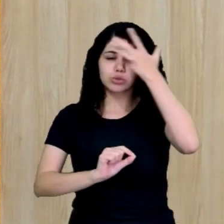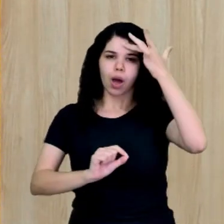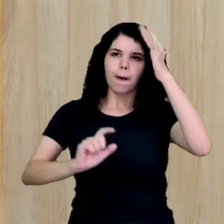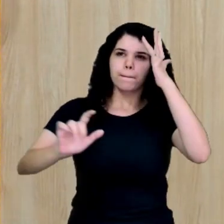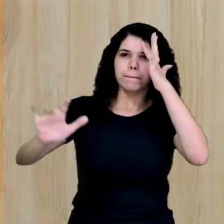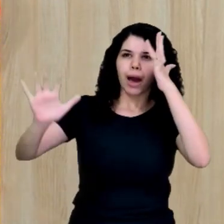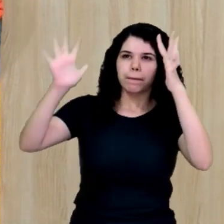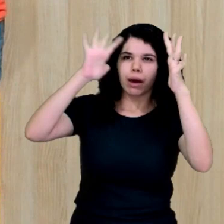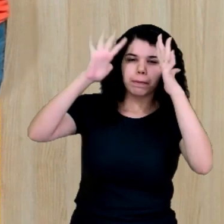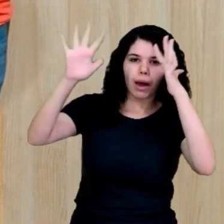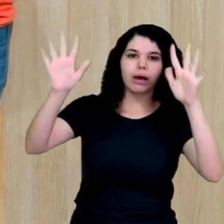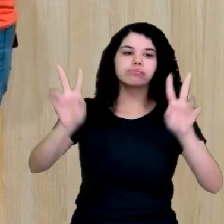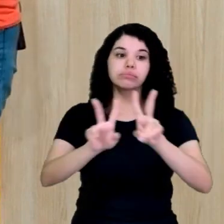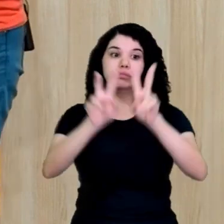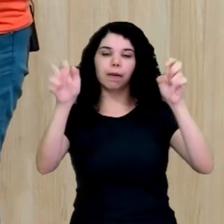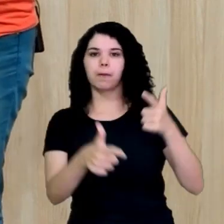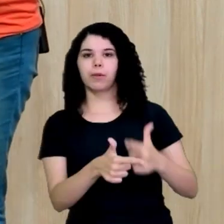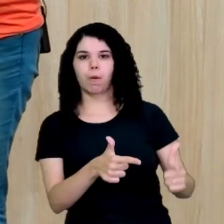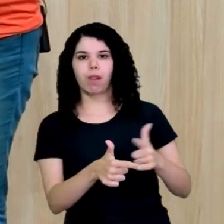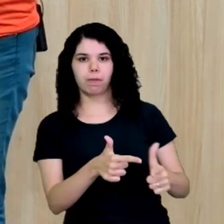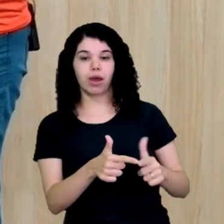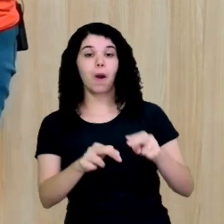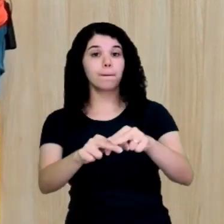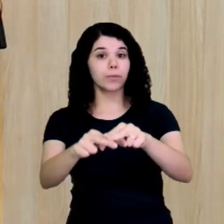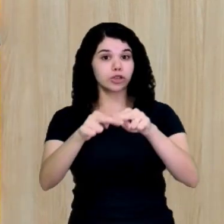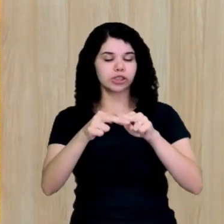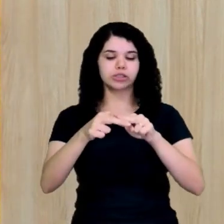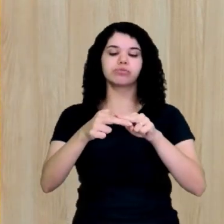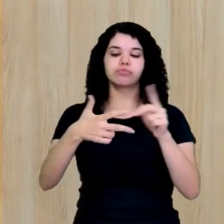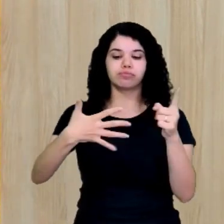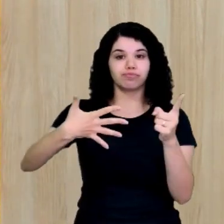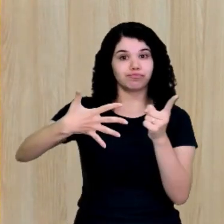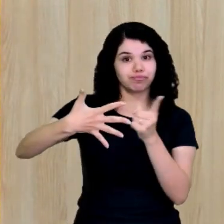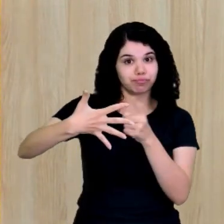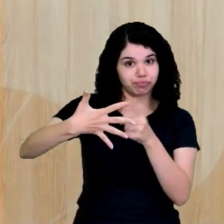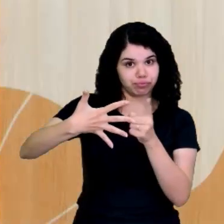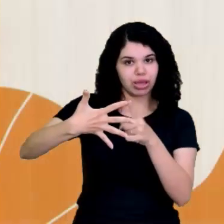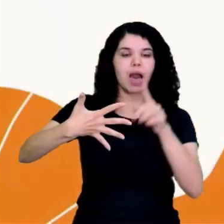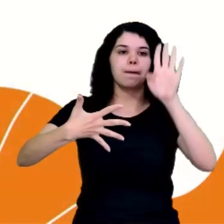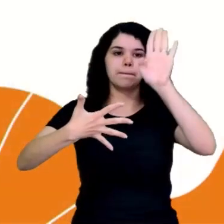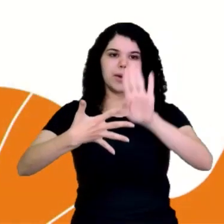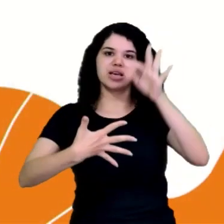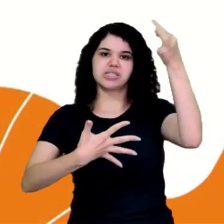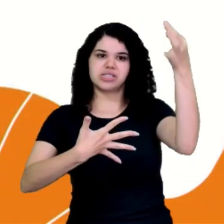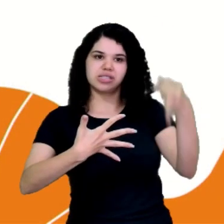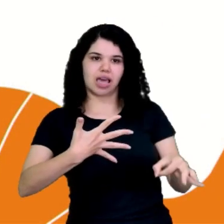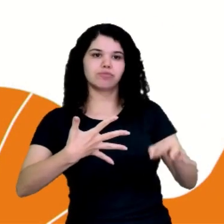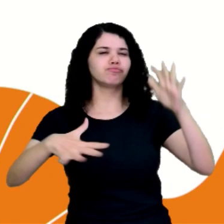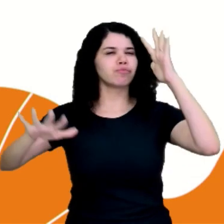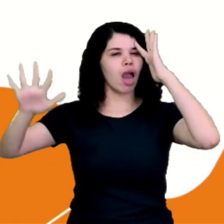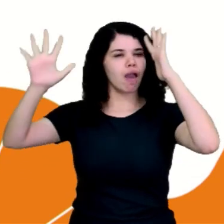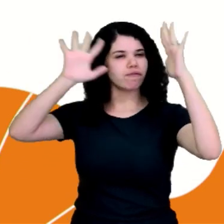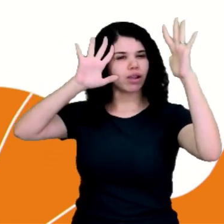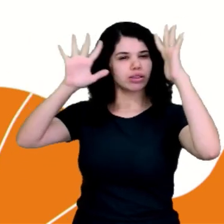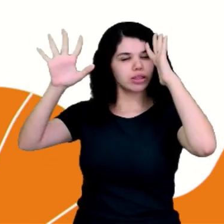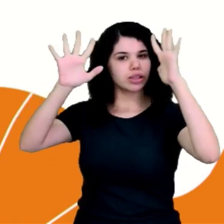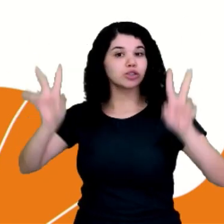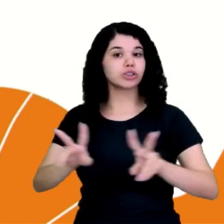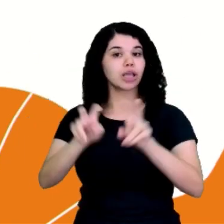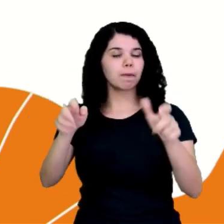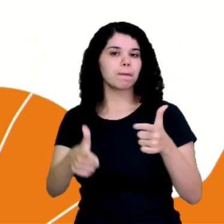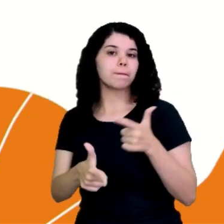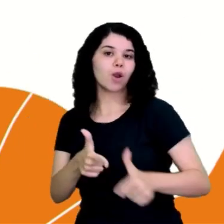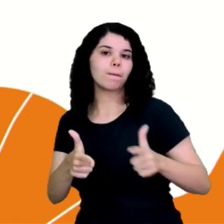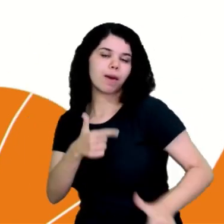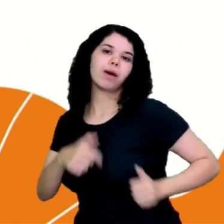sobre este problema. Então, resposta da finalidade do texto é refletir sobre um problema